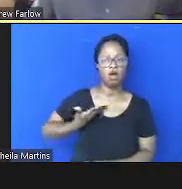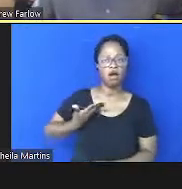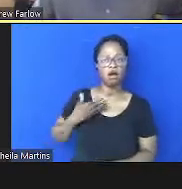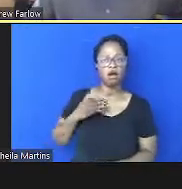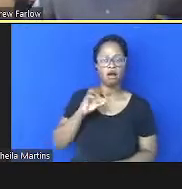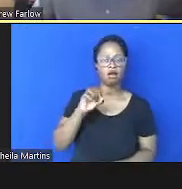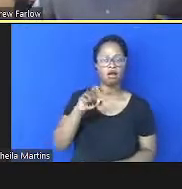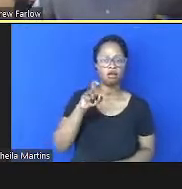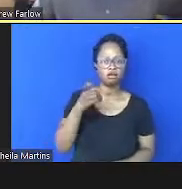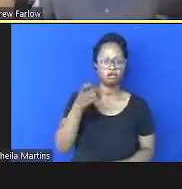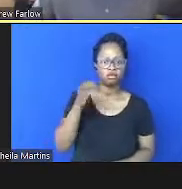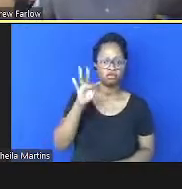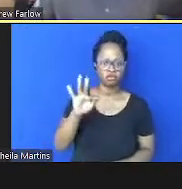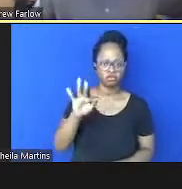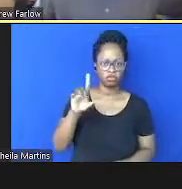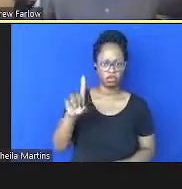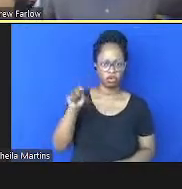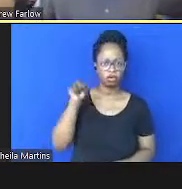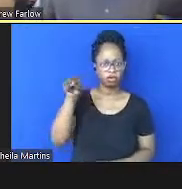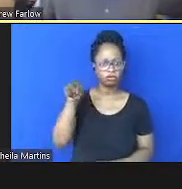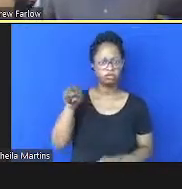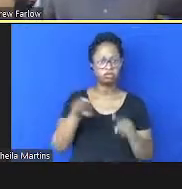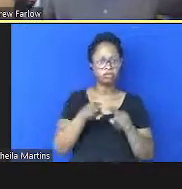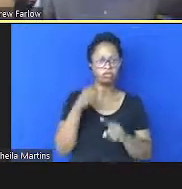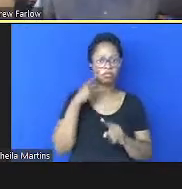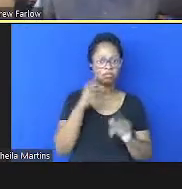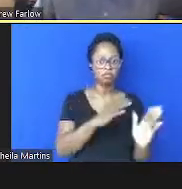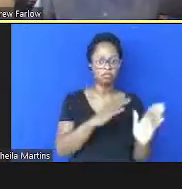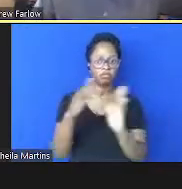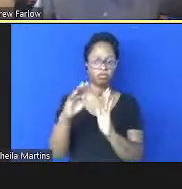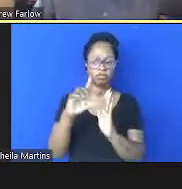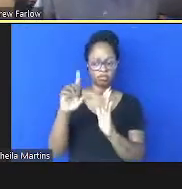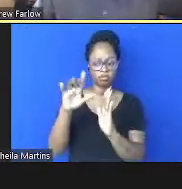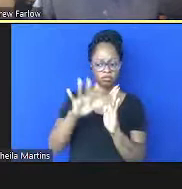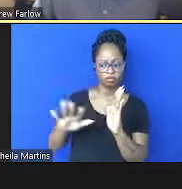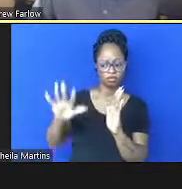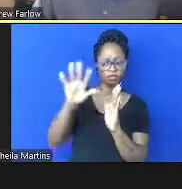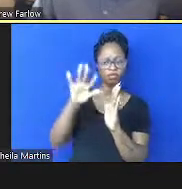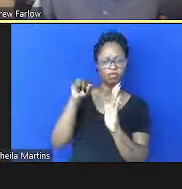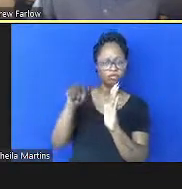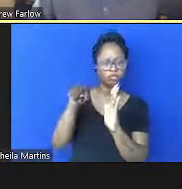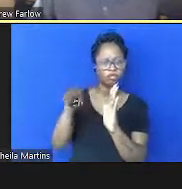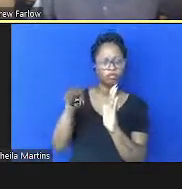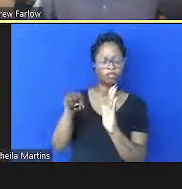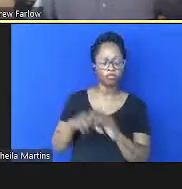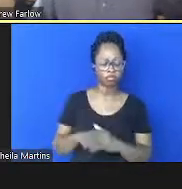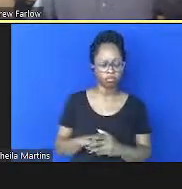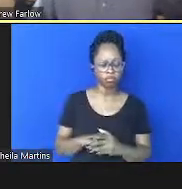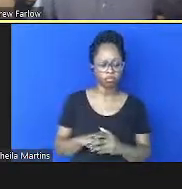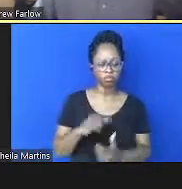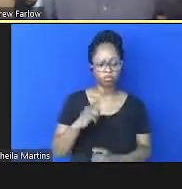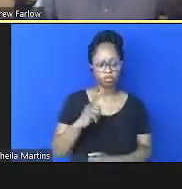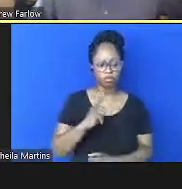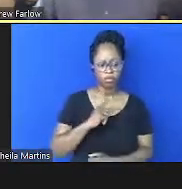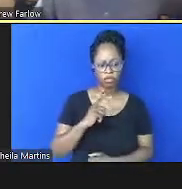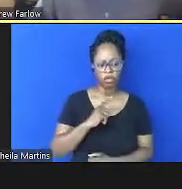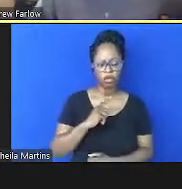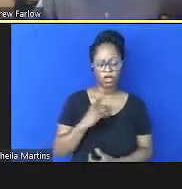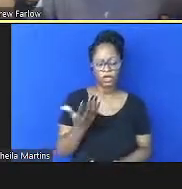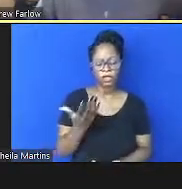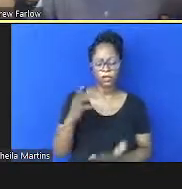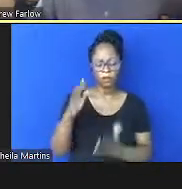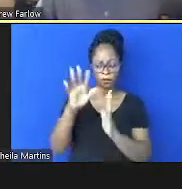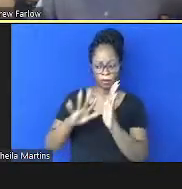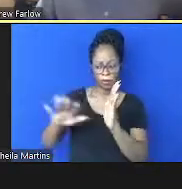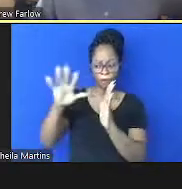e você quando vê para lado direito aqui você tem uma situação